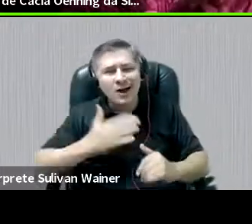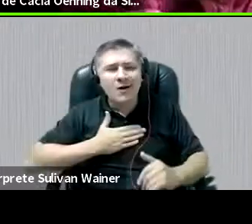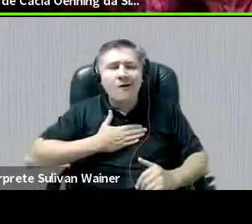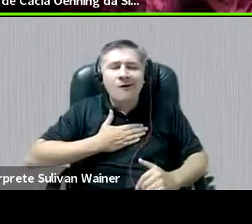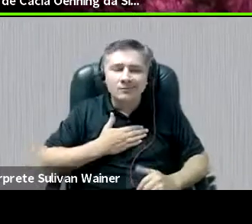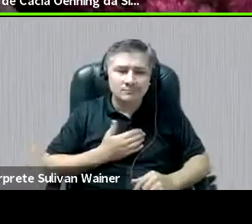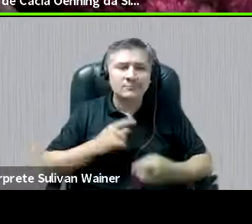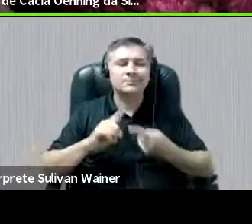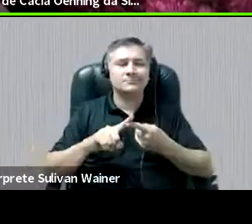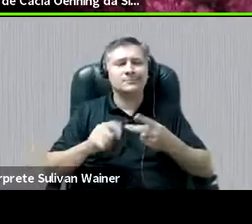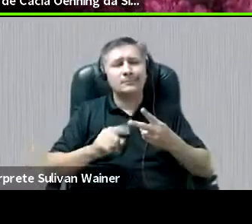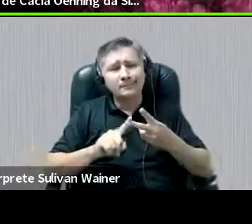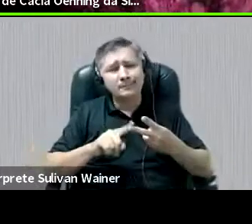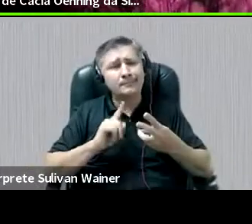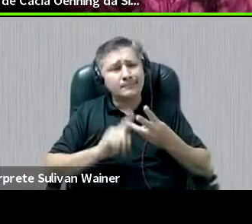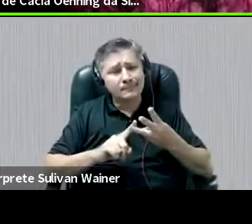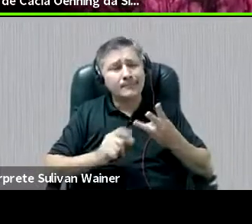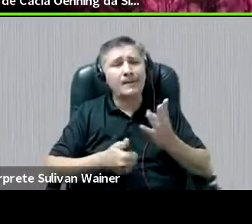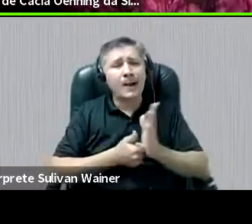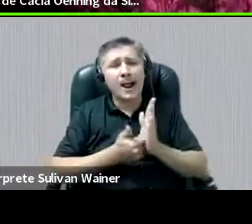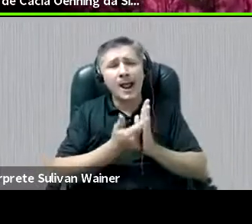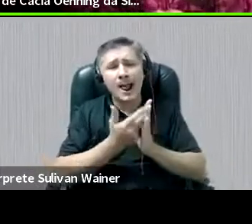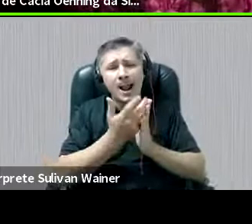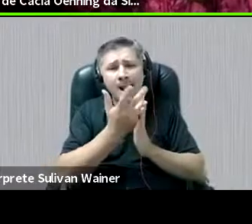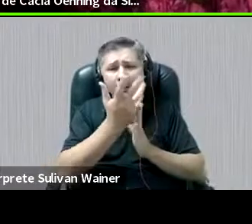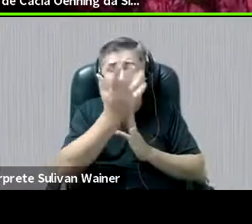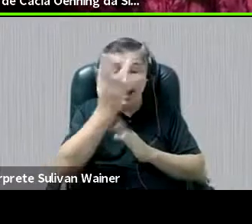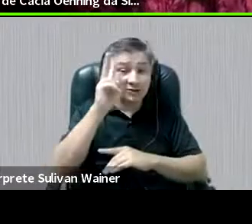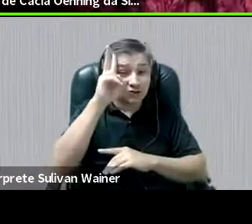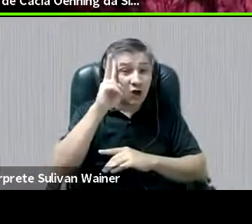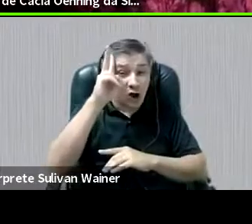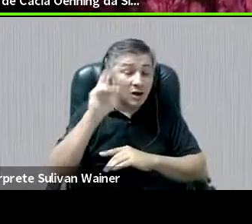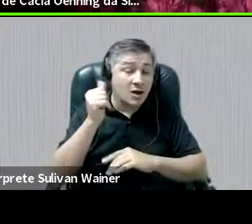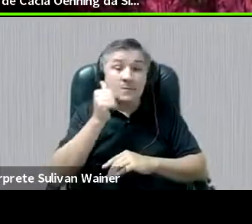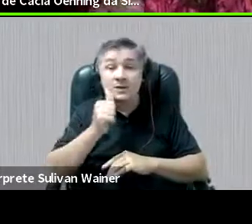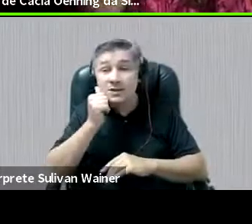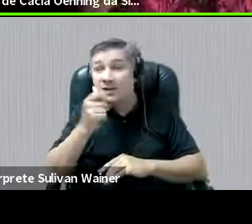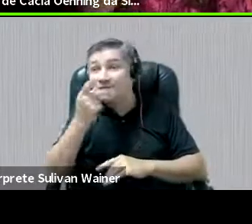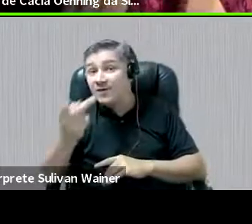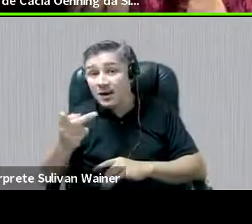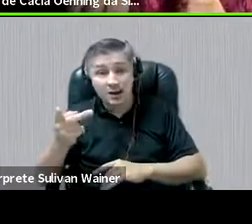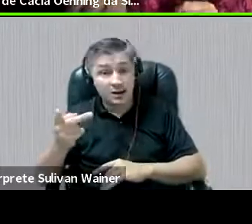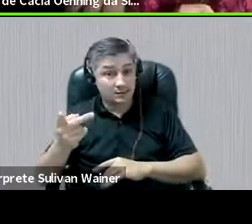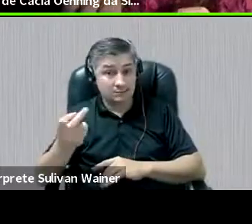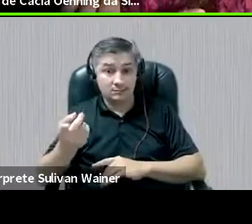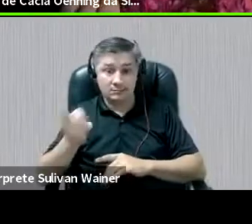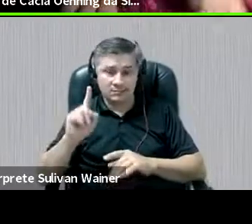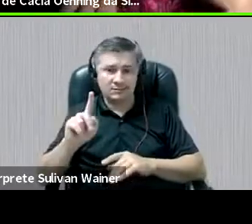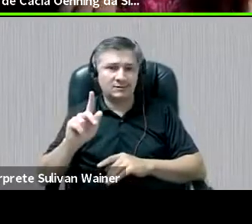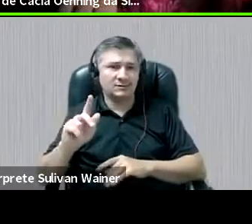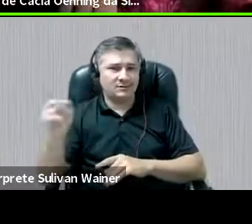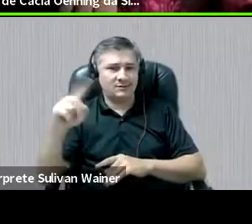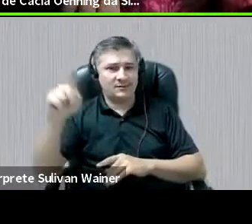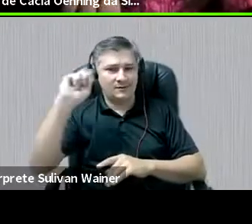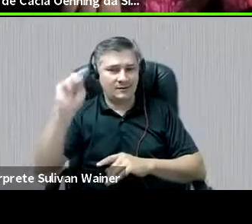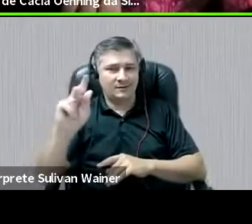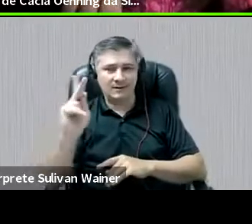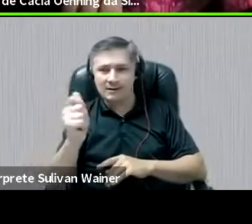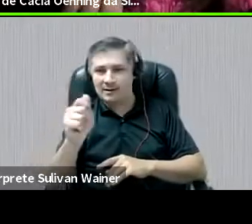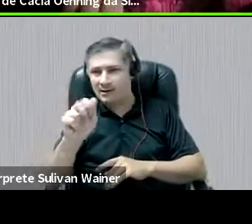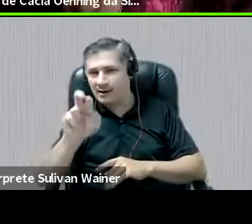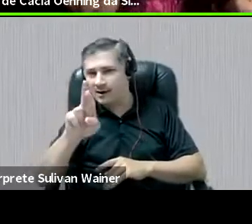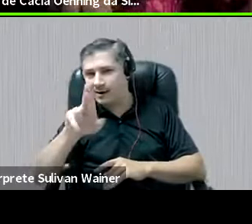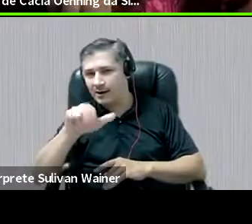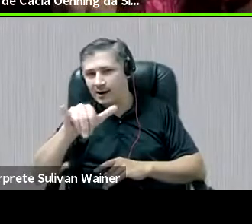apareceram inúmeros e as meninas falando muito da posição do Harry Potter e da Hermione.